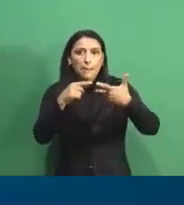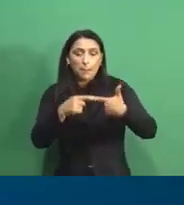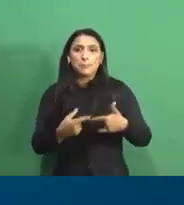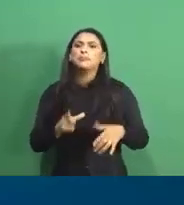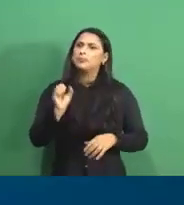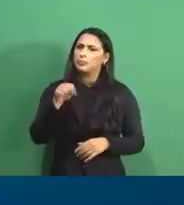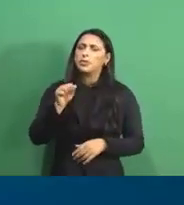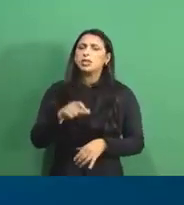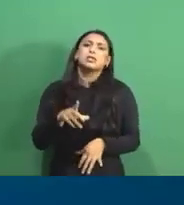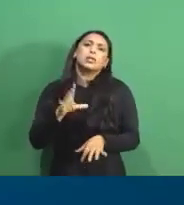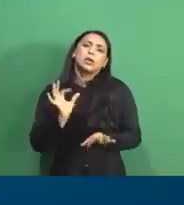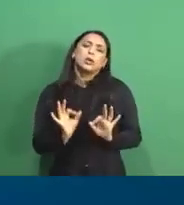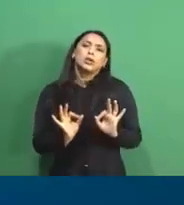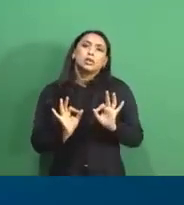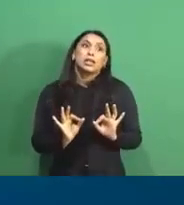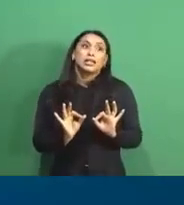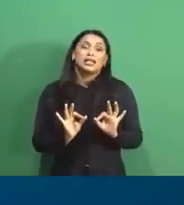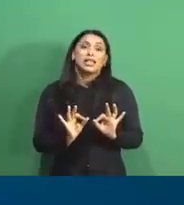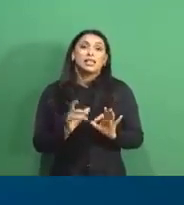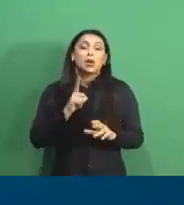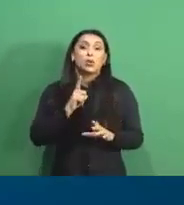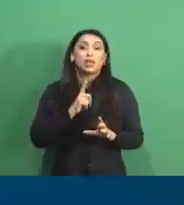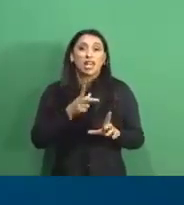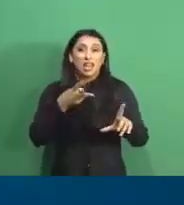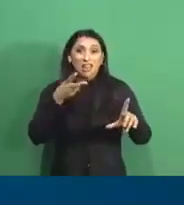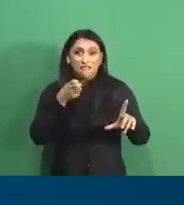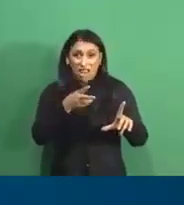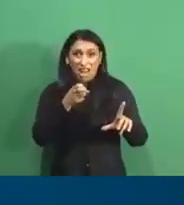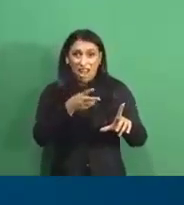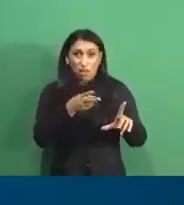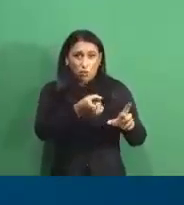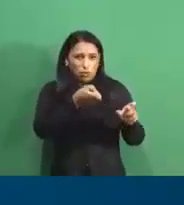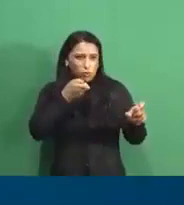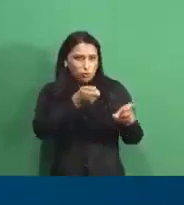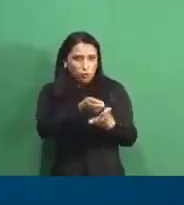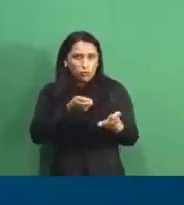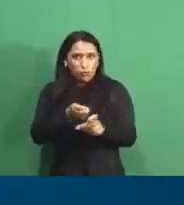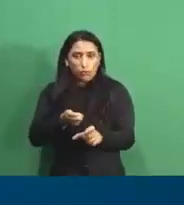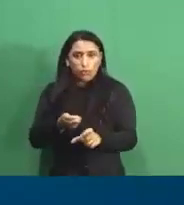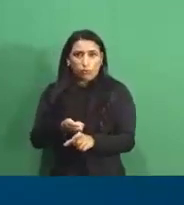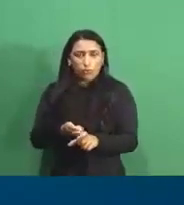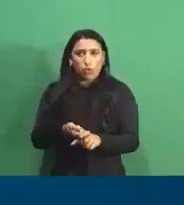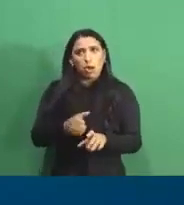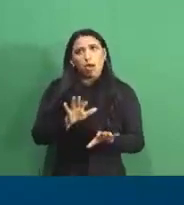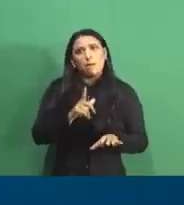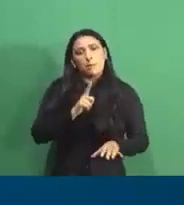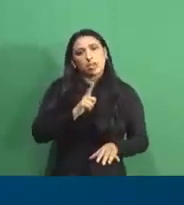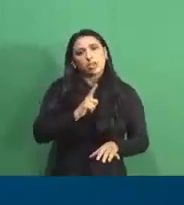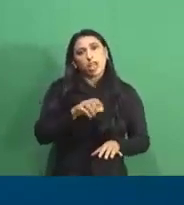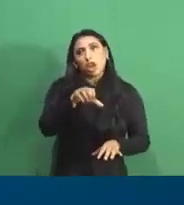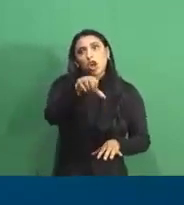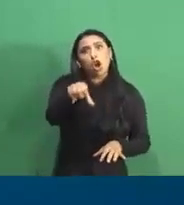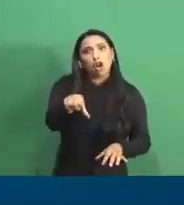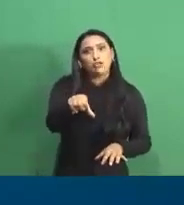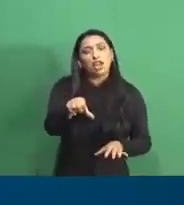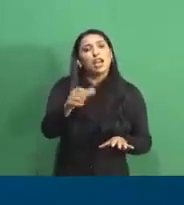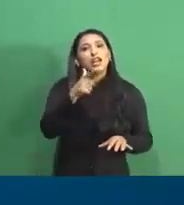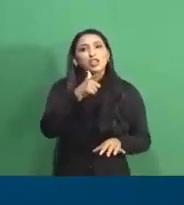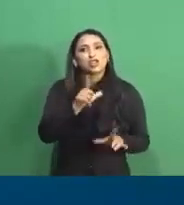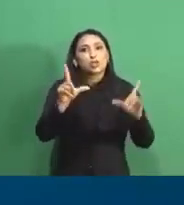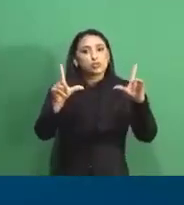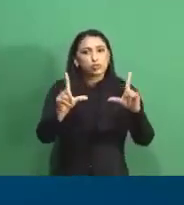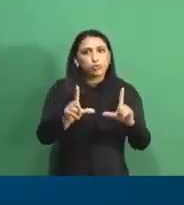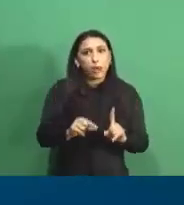certeza. Porque nós conseguimos reduzir muitas aplicações. Geralmente, eles podem aplicar até nove aplicações. A gente consegue reduzir